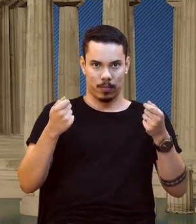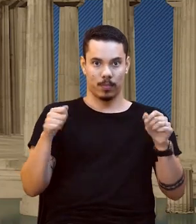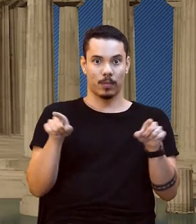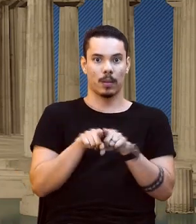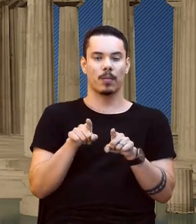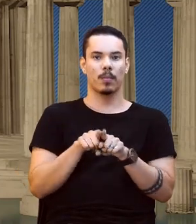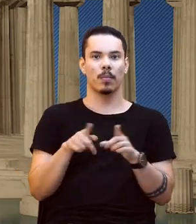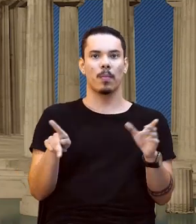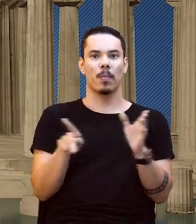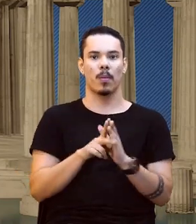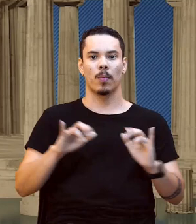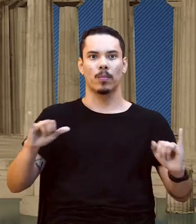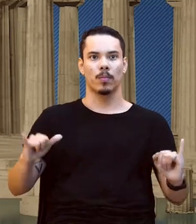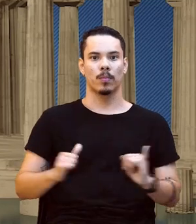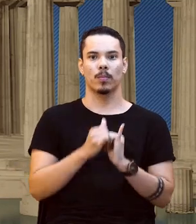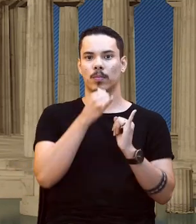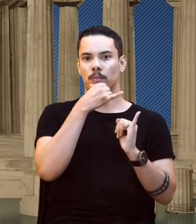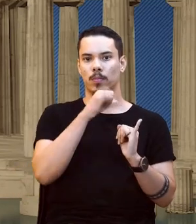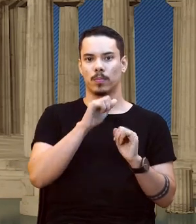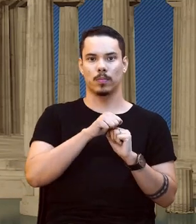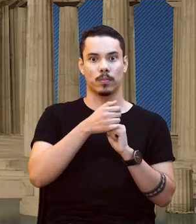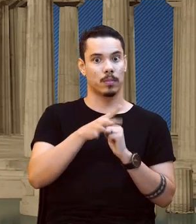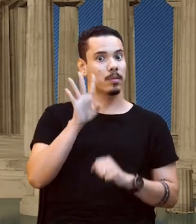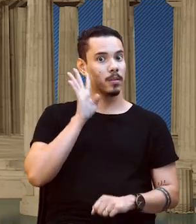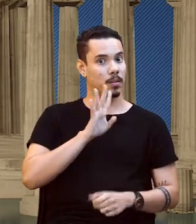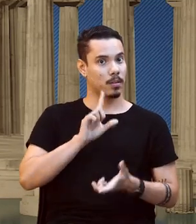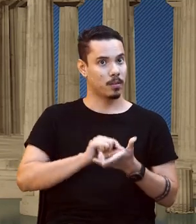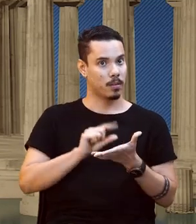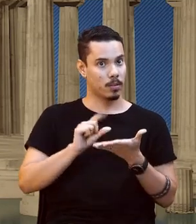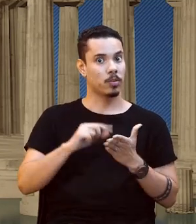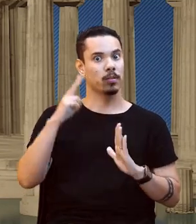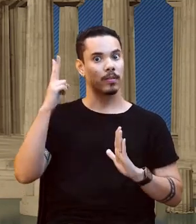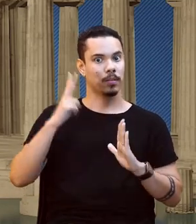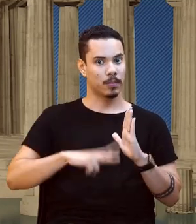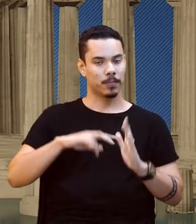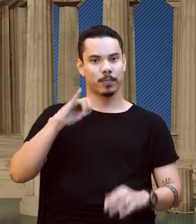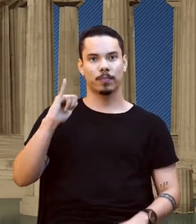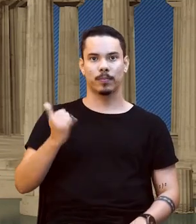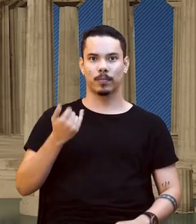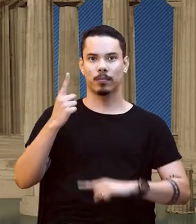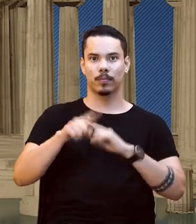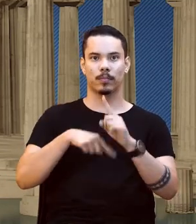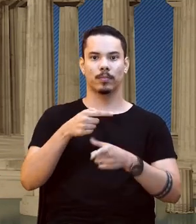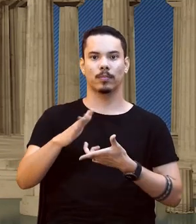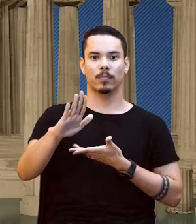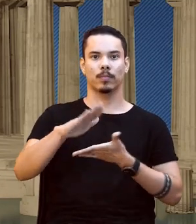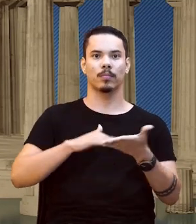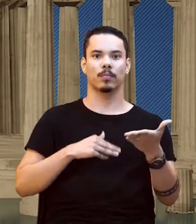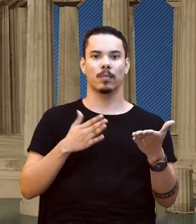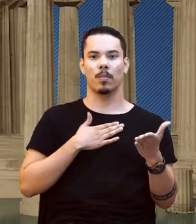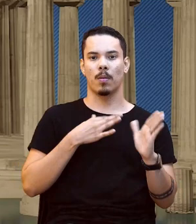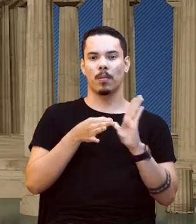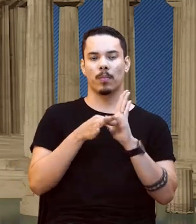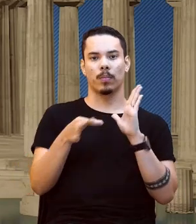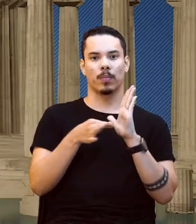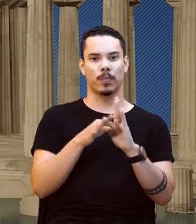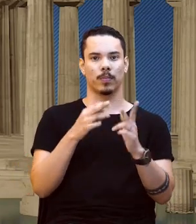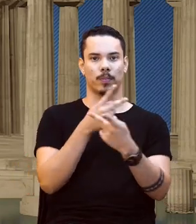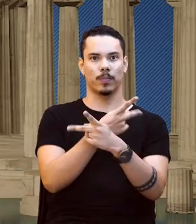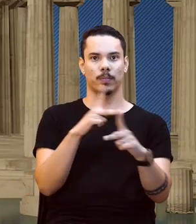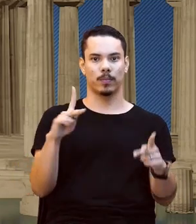né, nesse meio. Muito legal esse artigo, então peguem, leiam, depois manda as críticas de vocês, né,